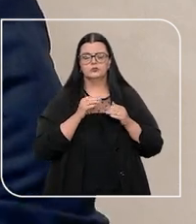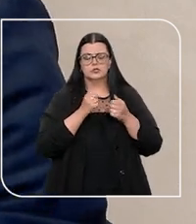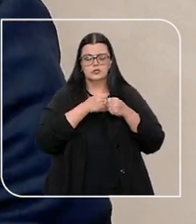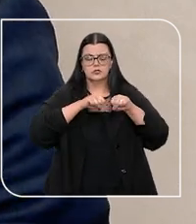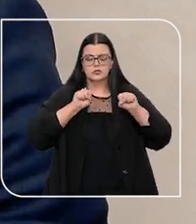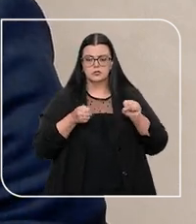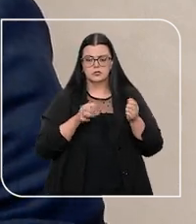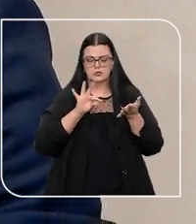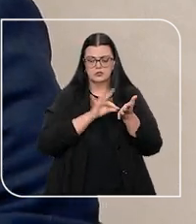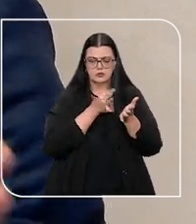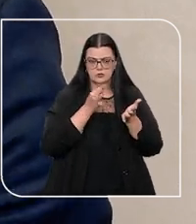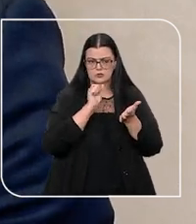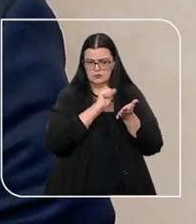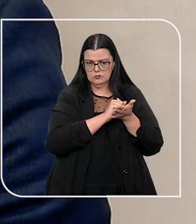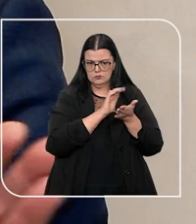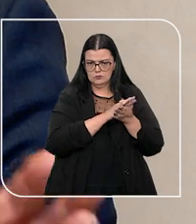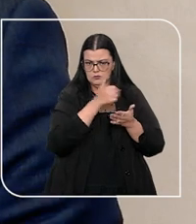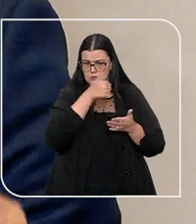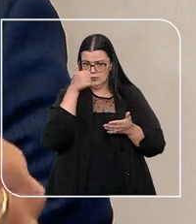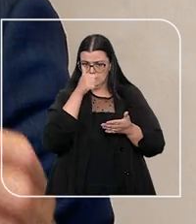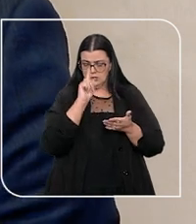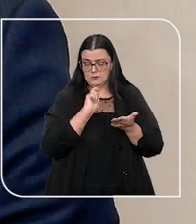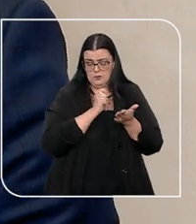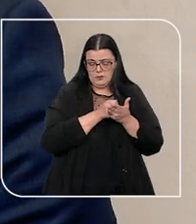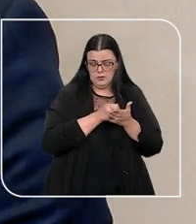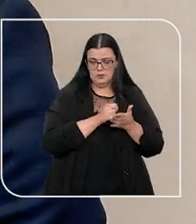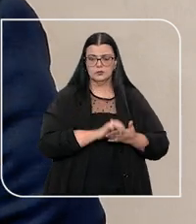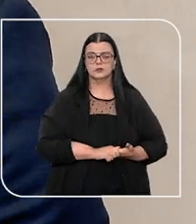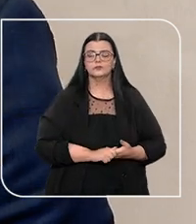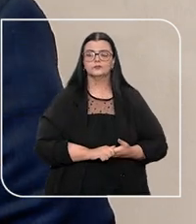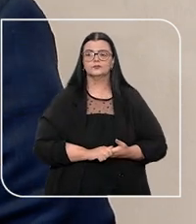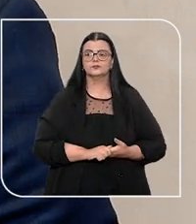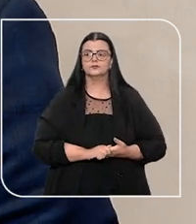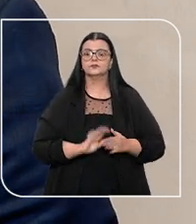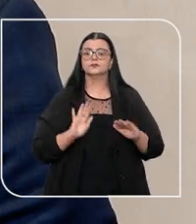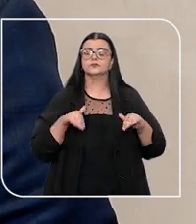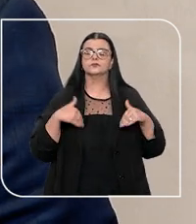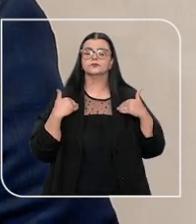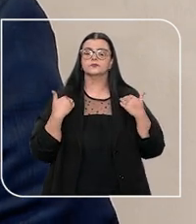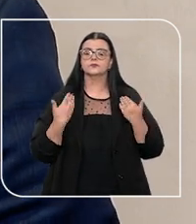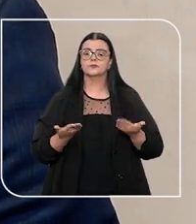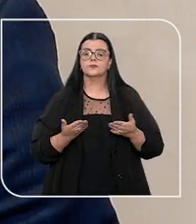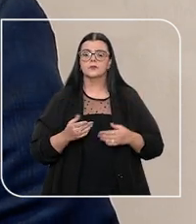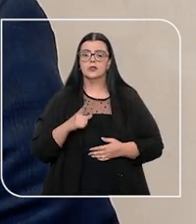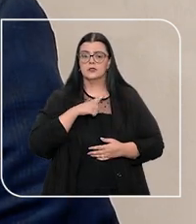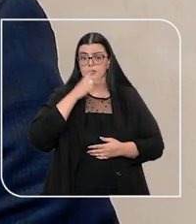diariamente e no sistema ele é cadastrado o valor nominal, o primeiro valor. E além disso,